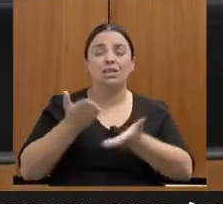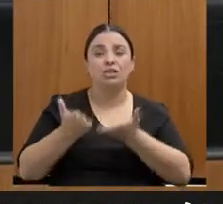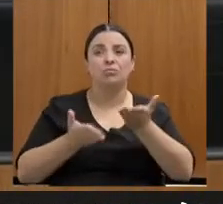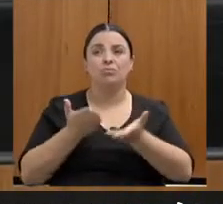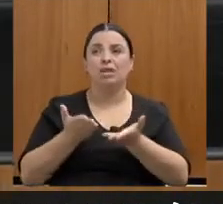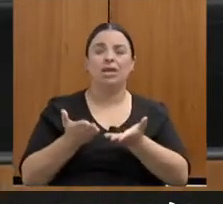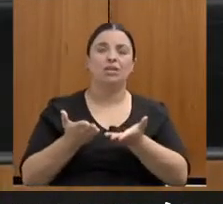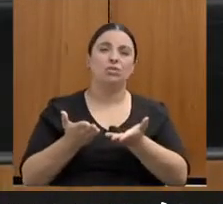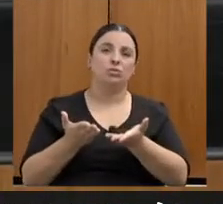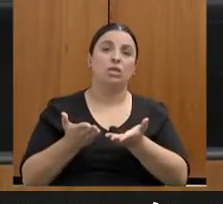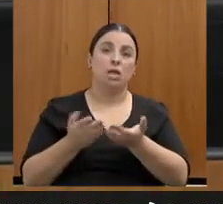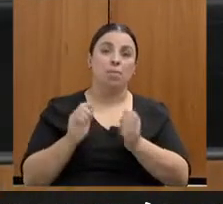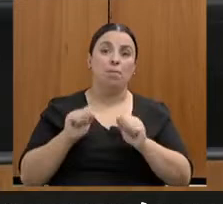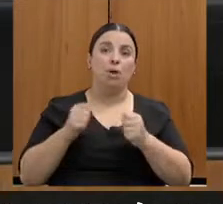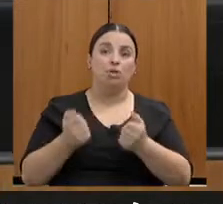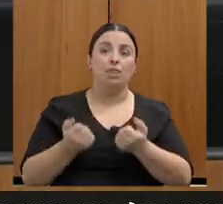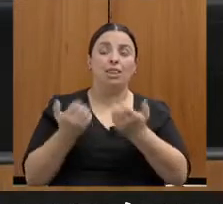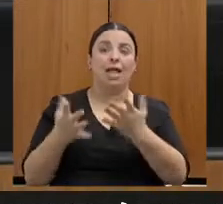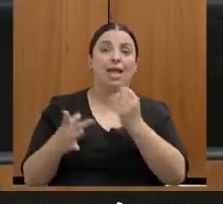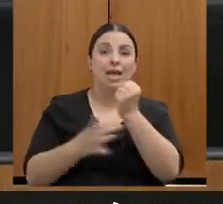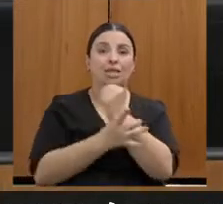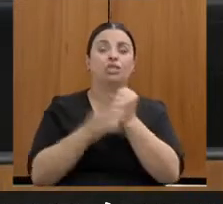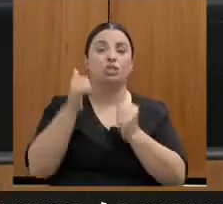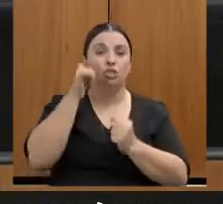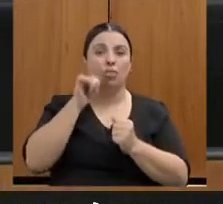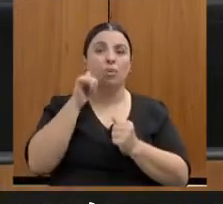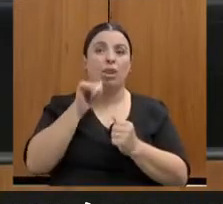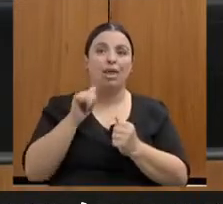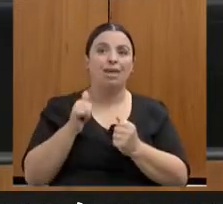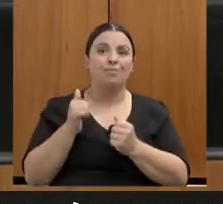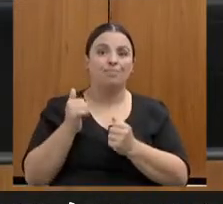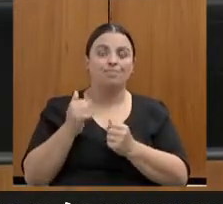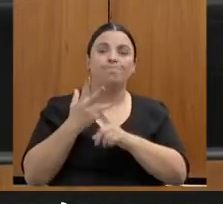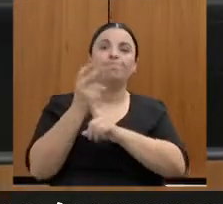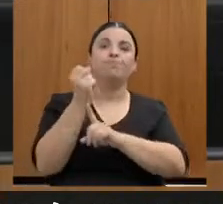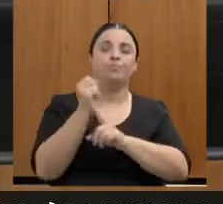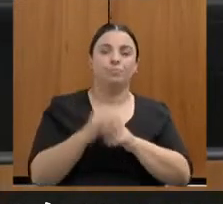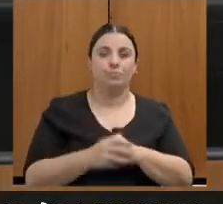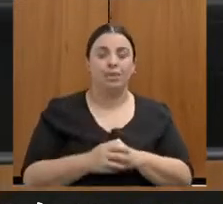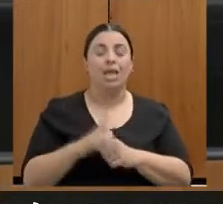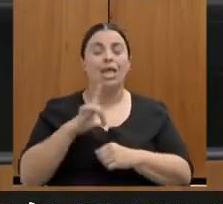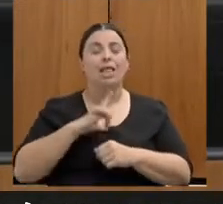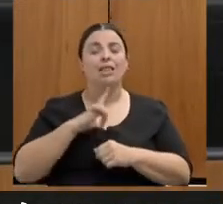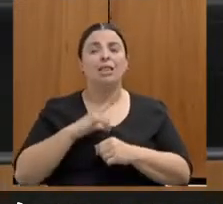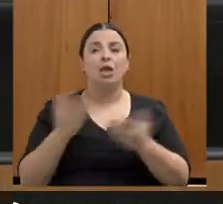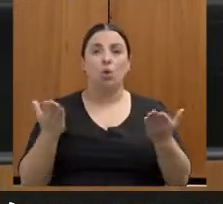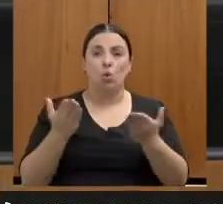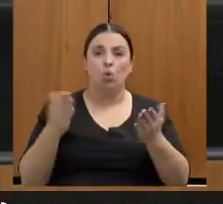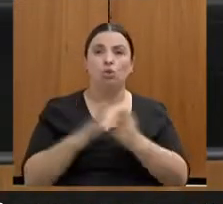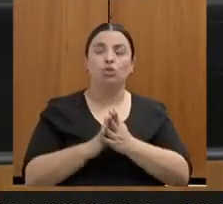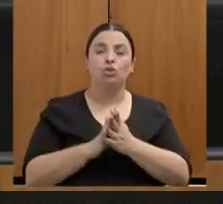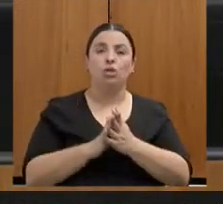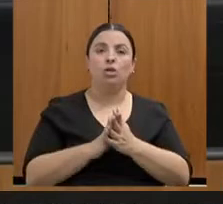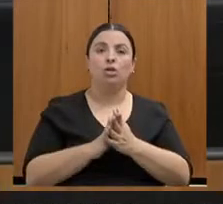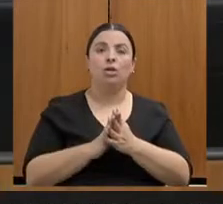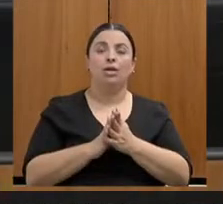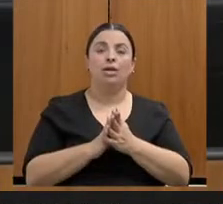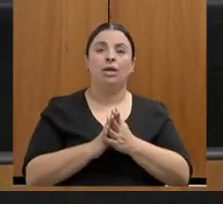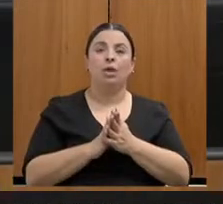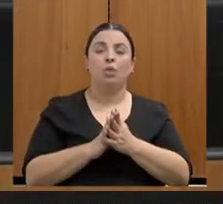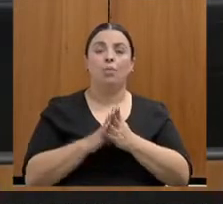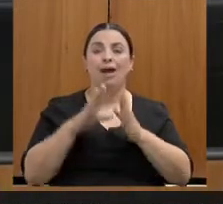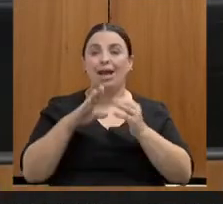Existem hoje classificações diferenciadas entre as DEANs. Então, nessa primeira introdução,